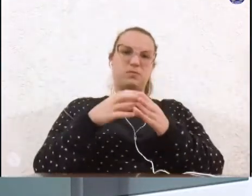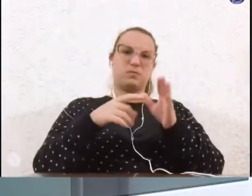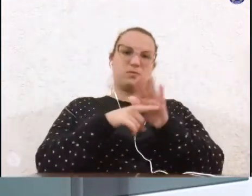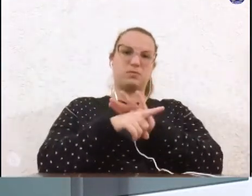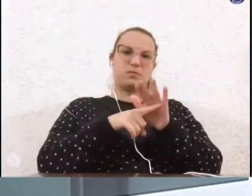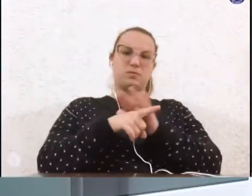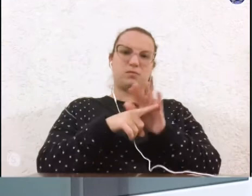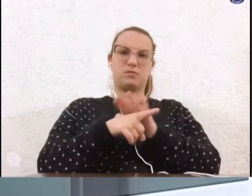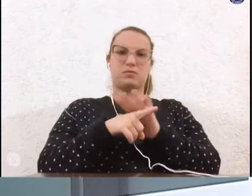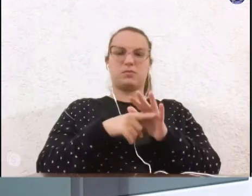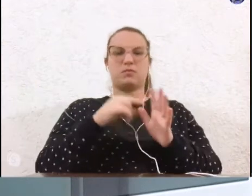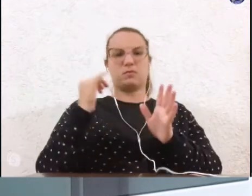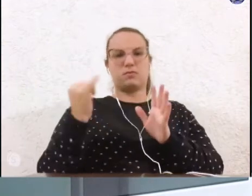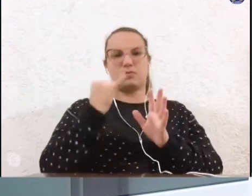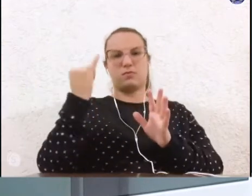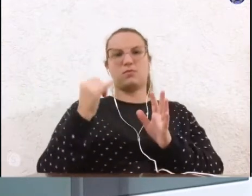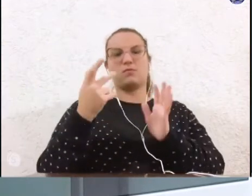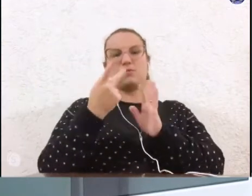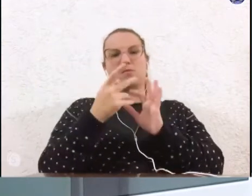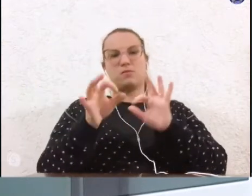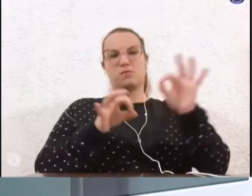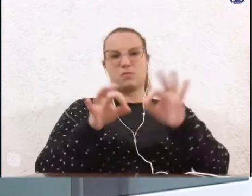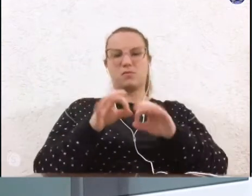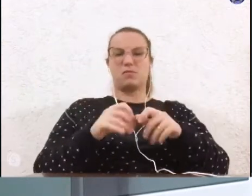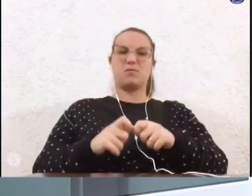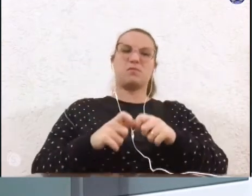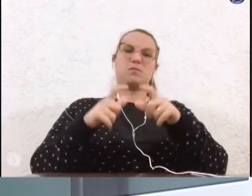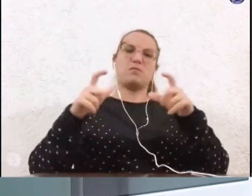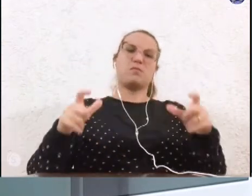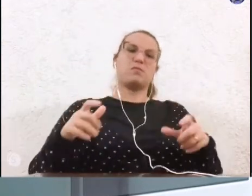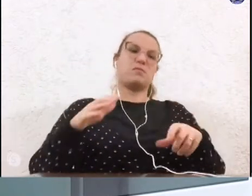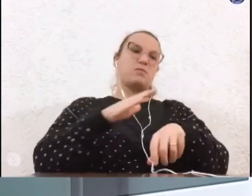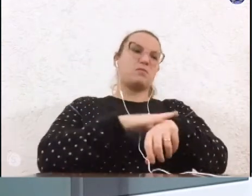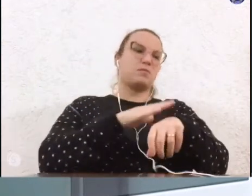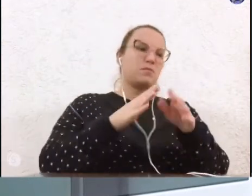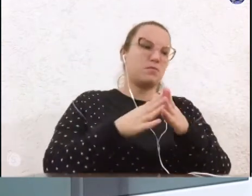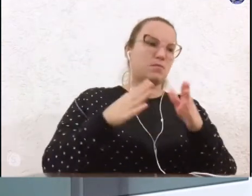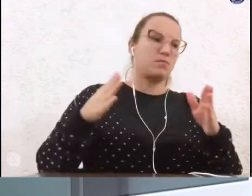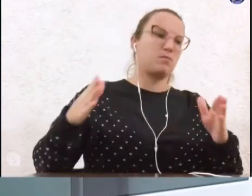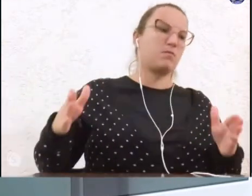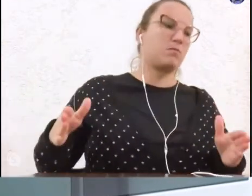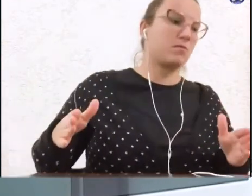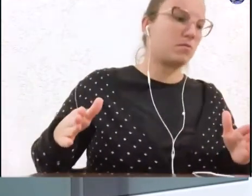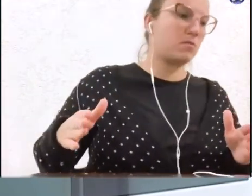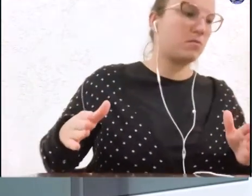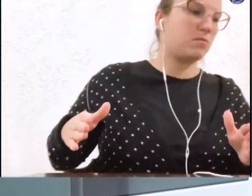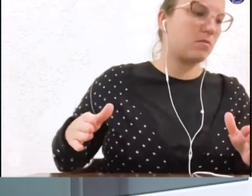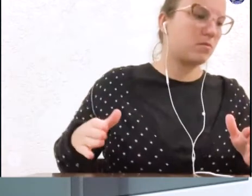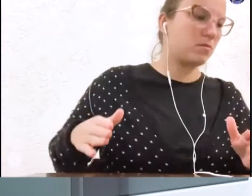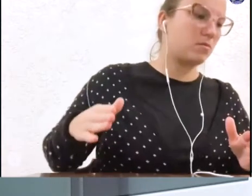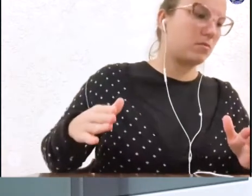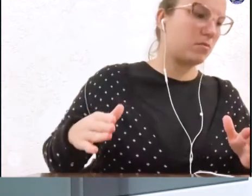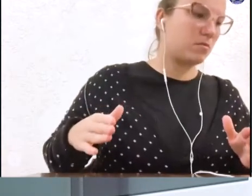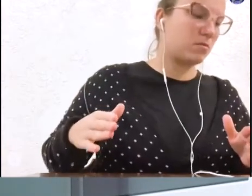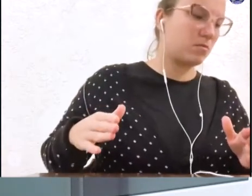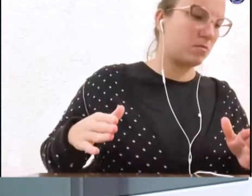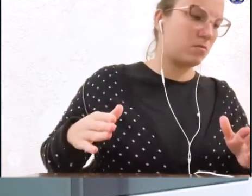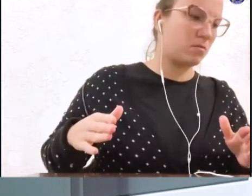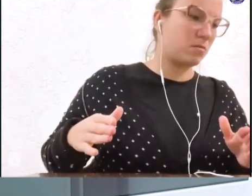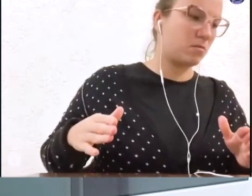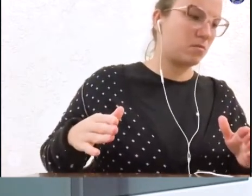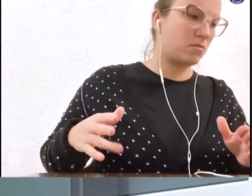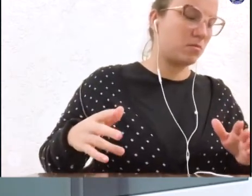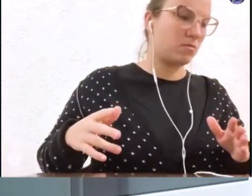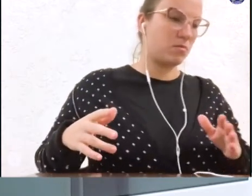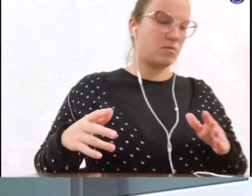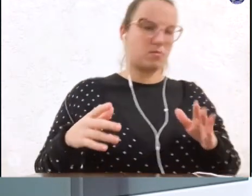sobre esse importante projeto que amplia o nosso perímetro urbano no município de Botucatu como demanda